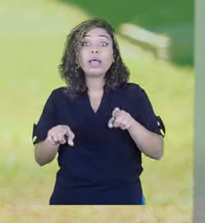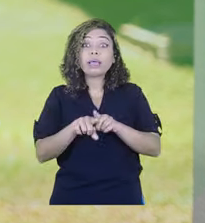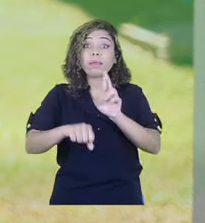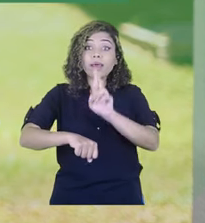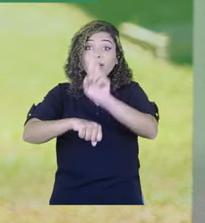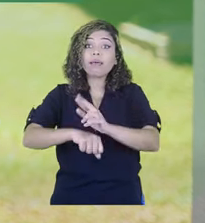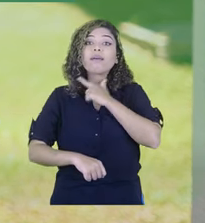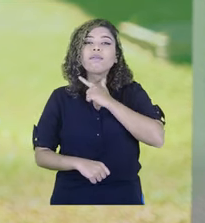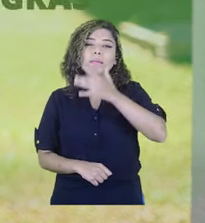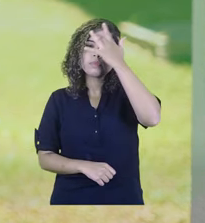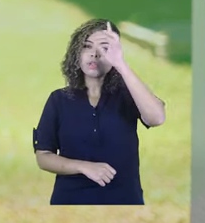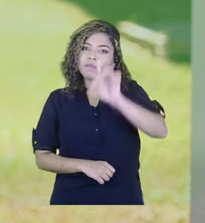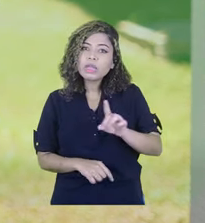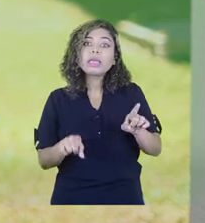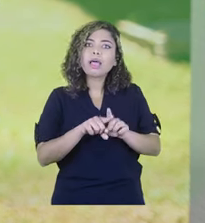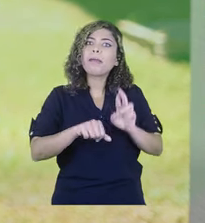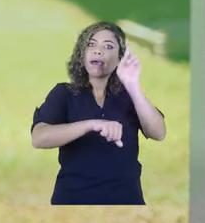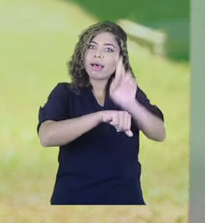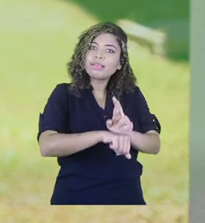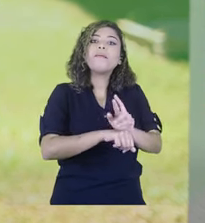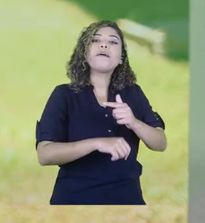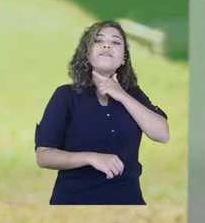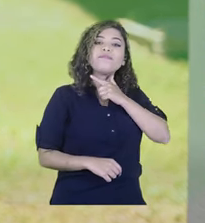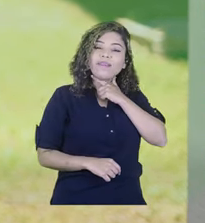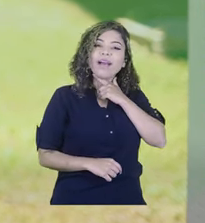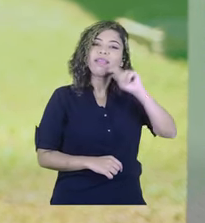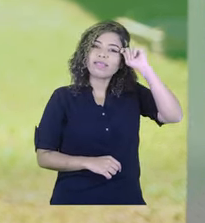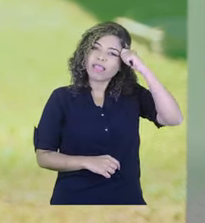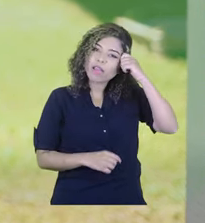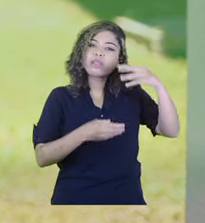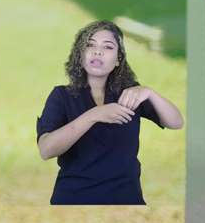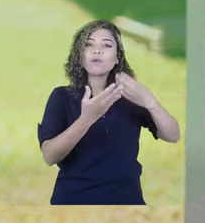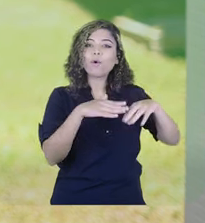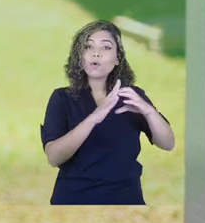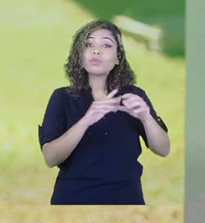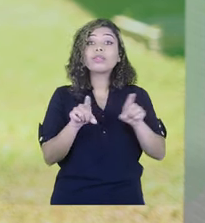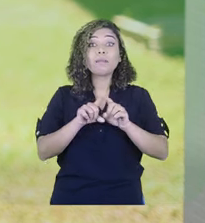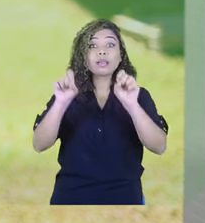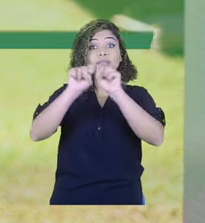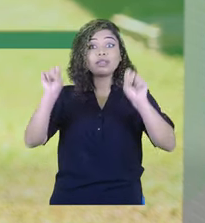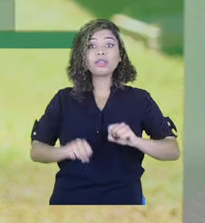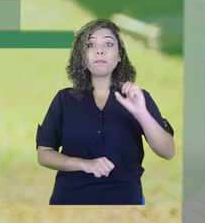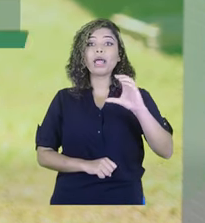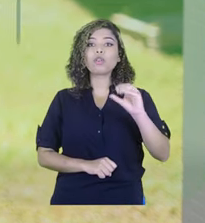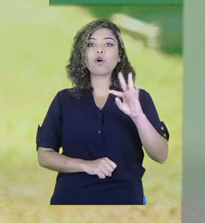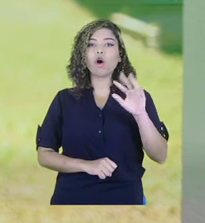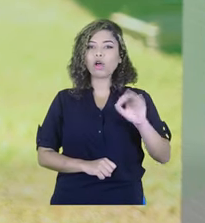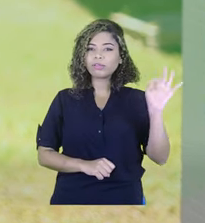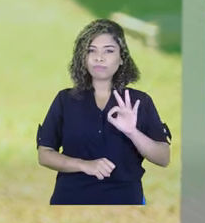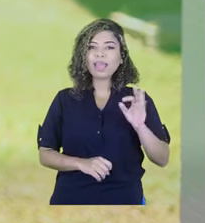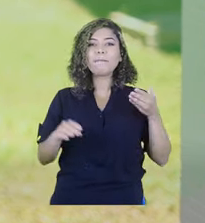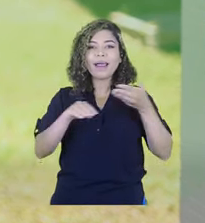reserva de vagas para pessoas com deficiência e pessoas negras em concursos públicos, além do sistema de cotas em